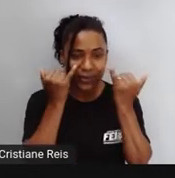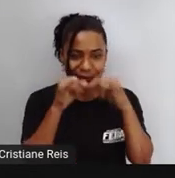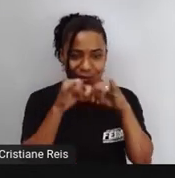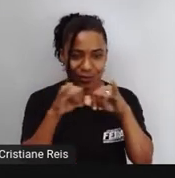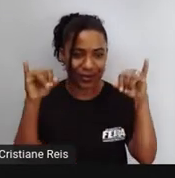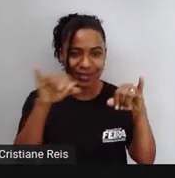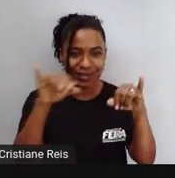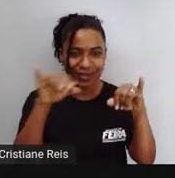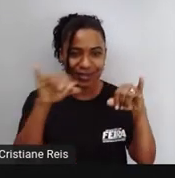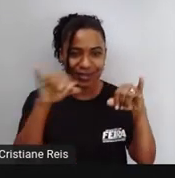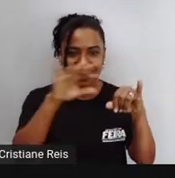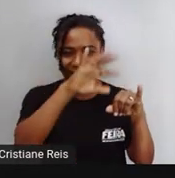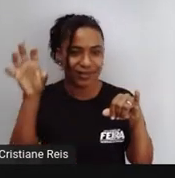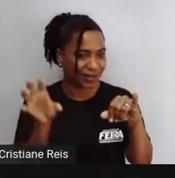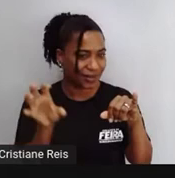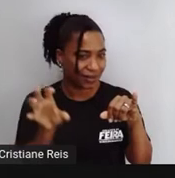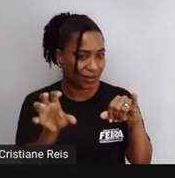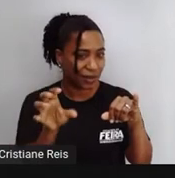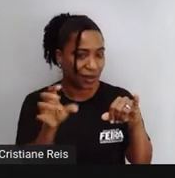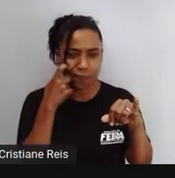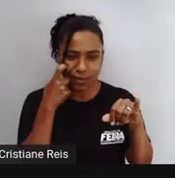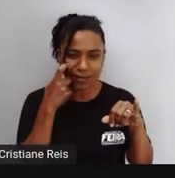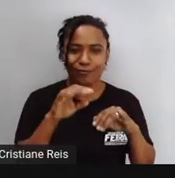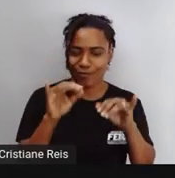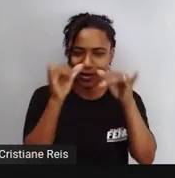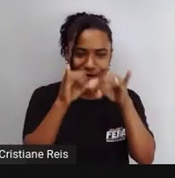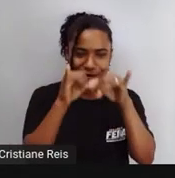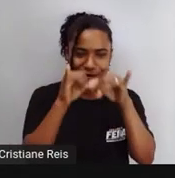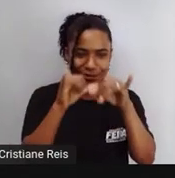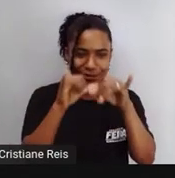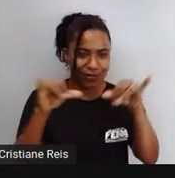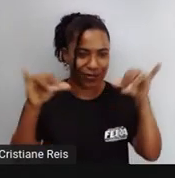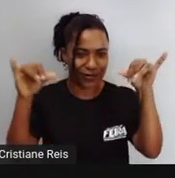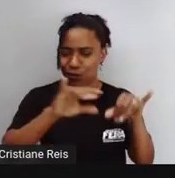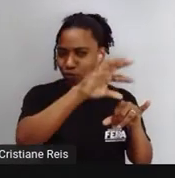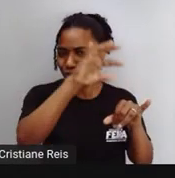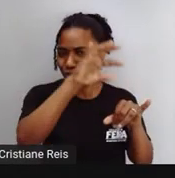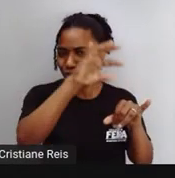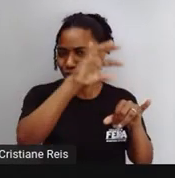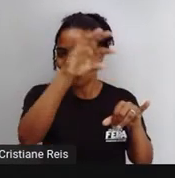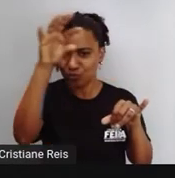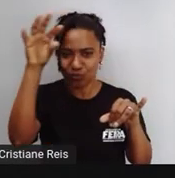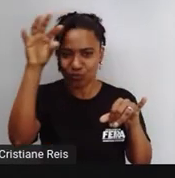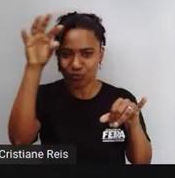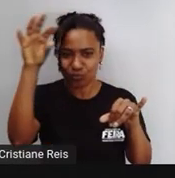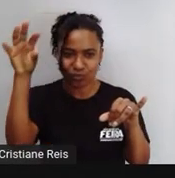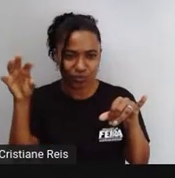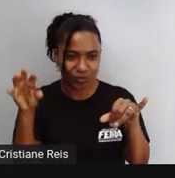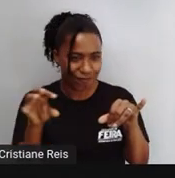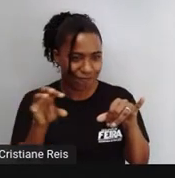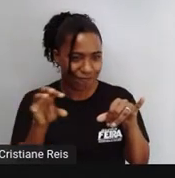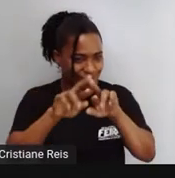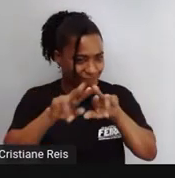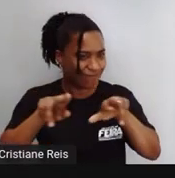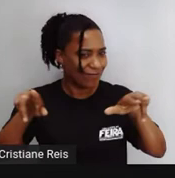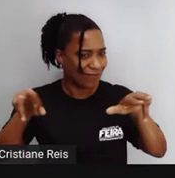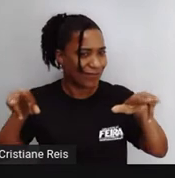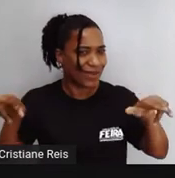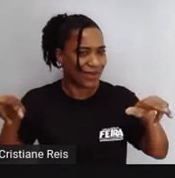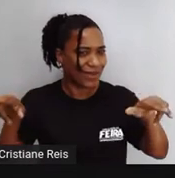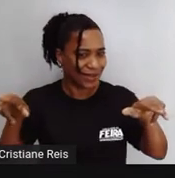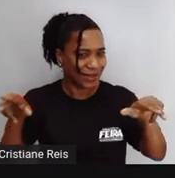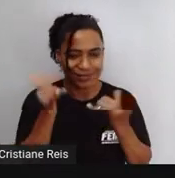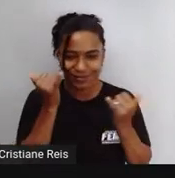representação visual Uma informação Ou informações